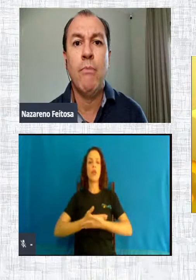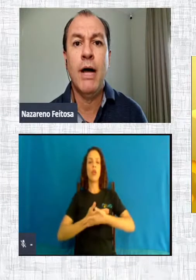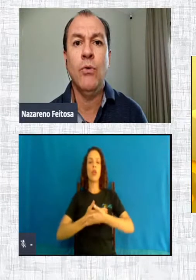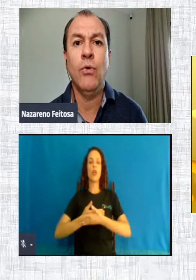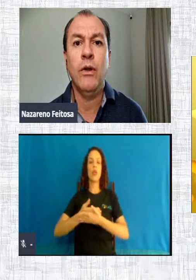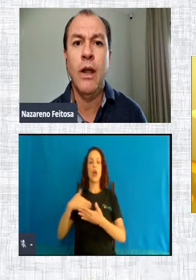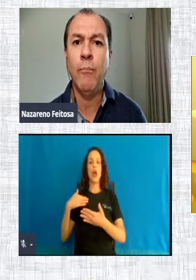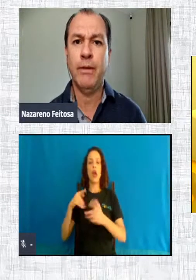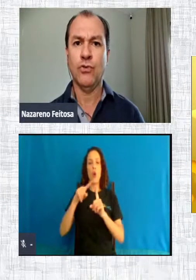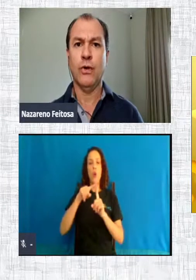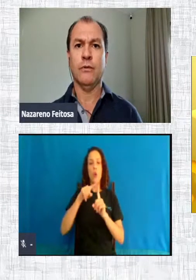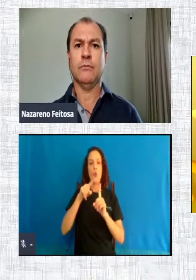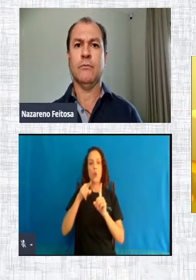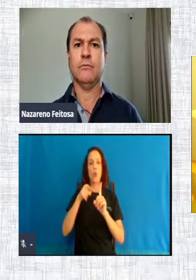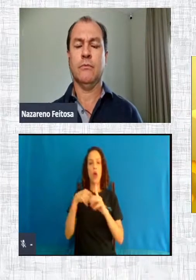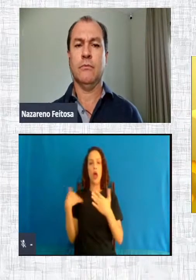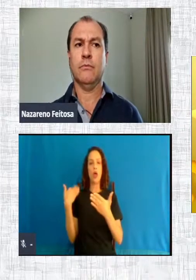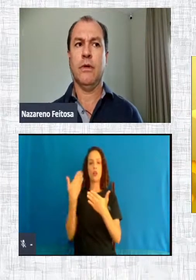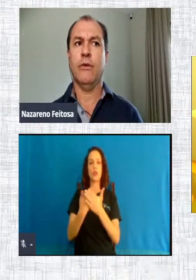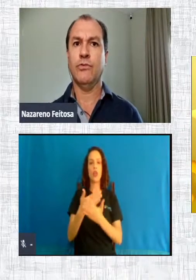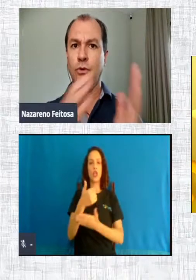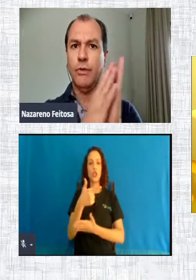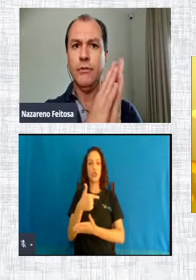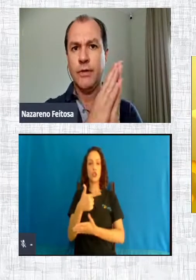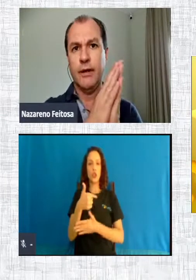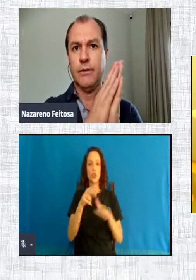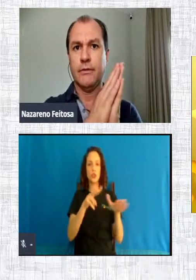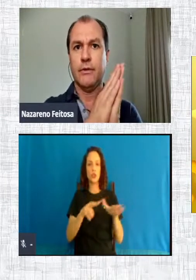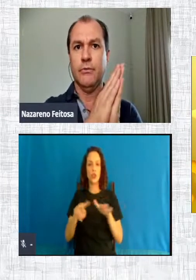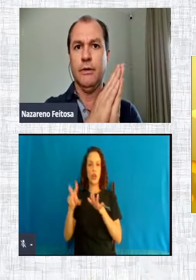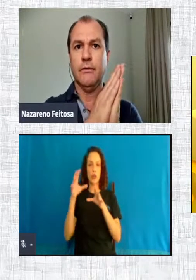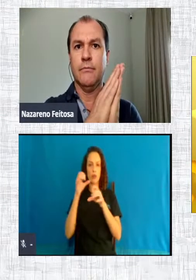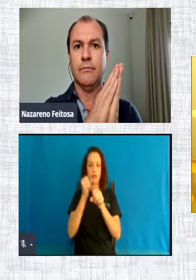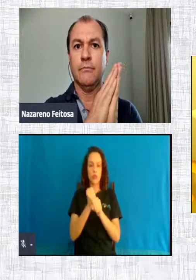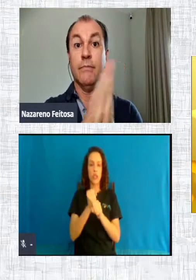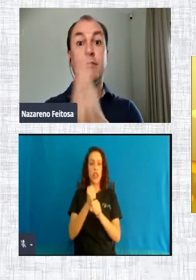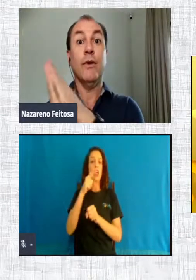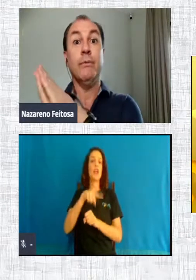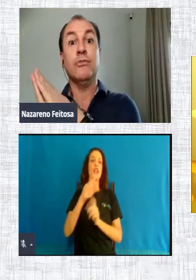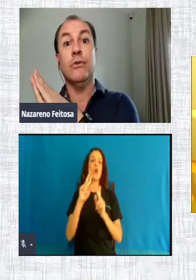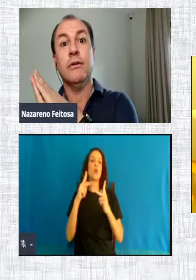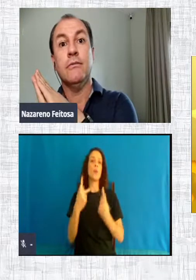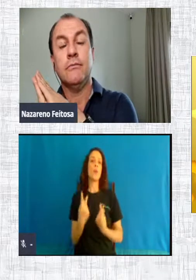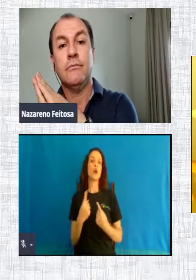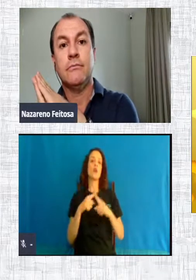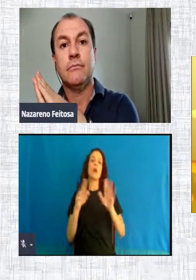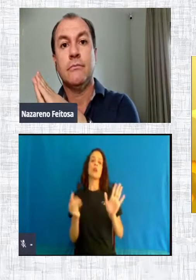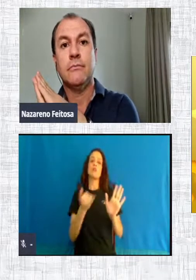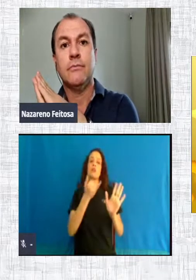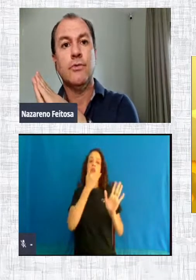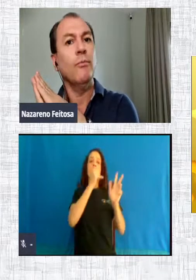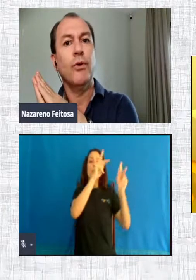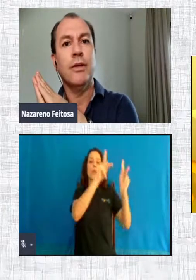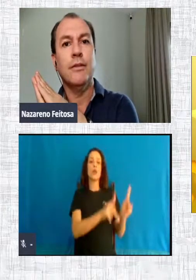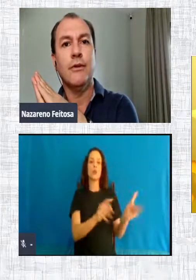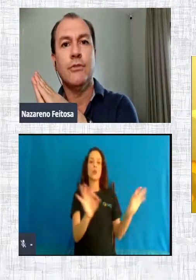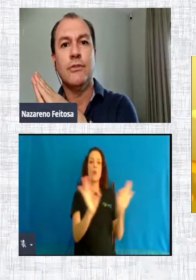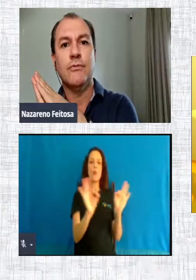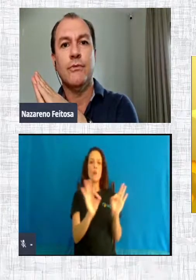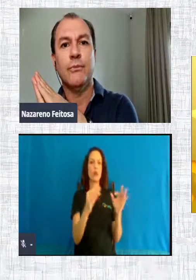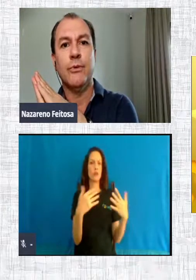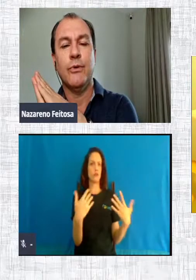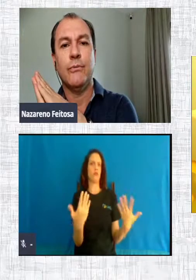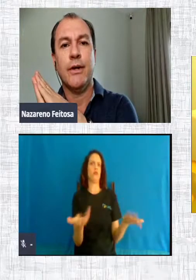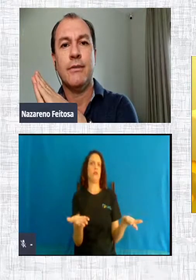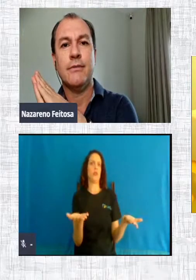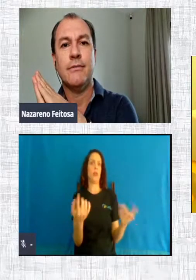é humano, não pessoa. É um ser humano, claro, porque é de ser humano, mas não é pessoa. Só porque ainda não